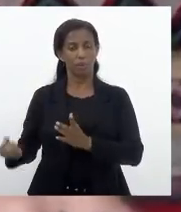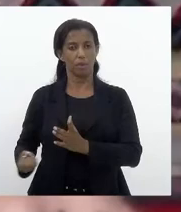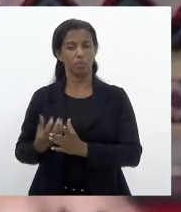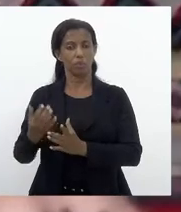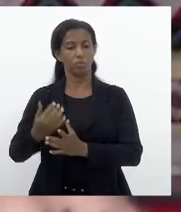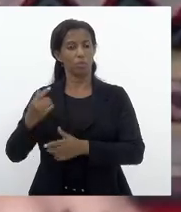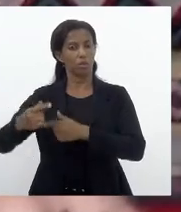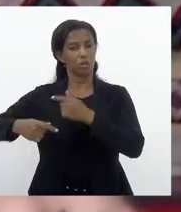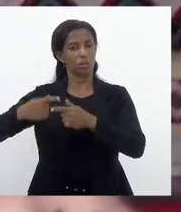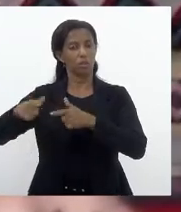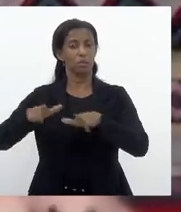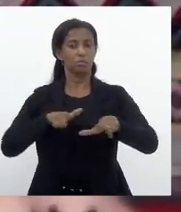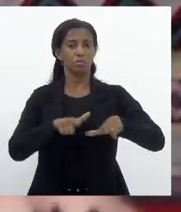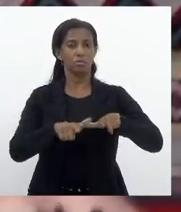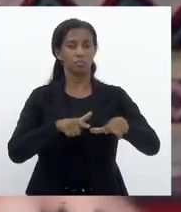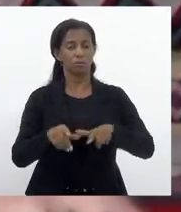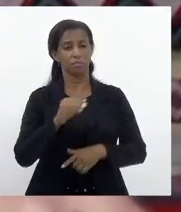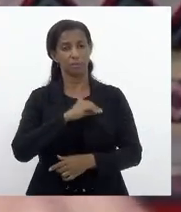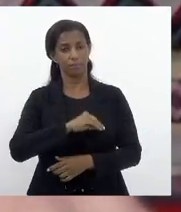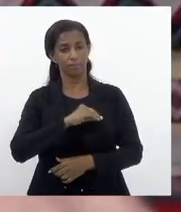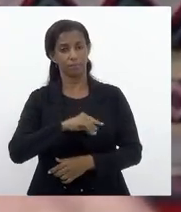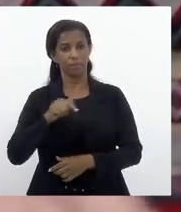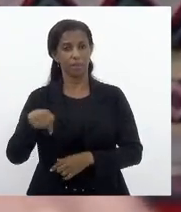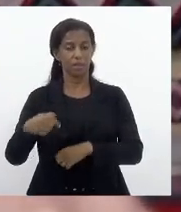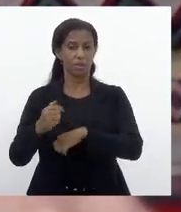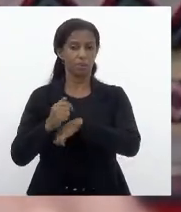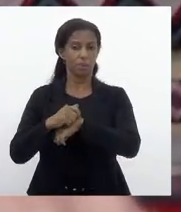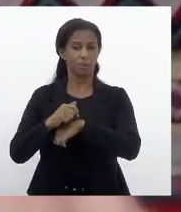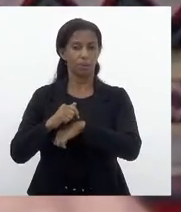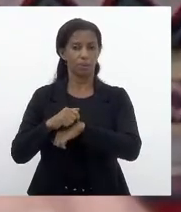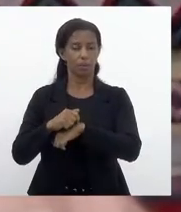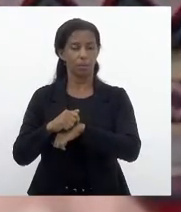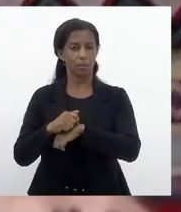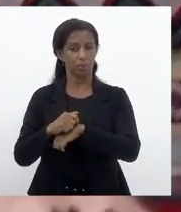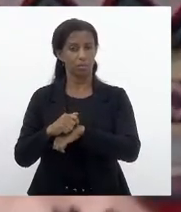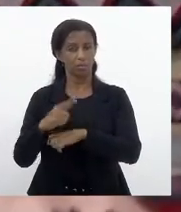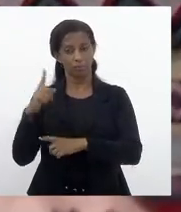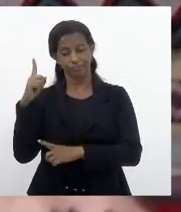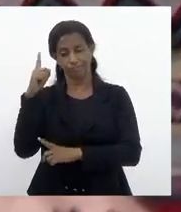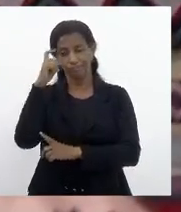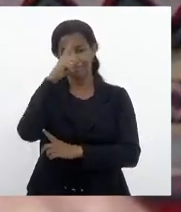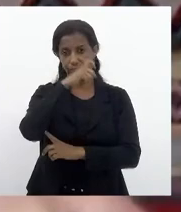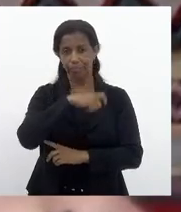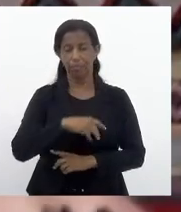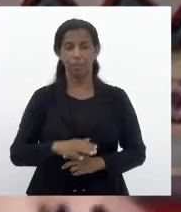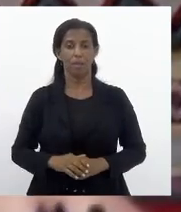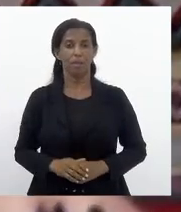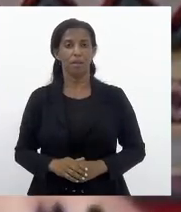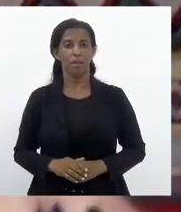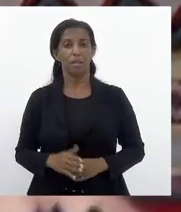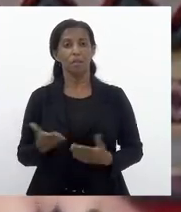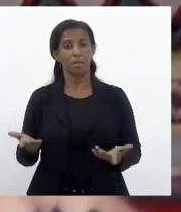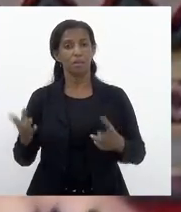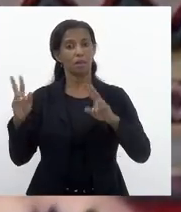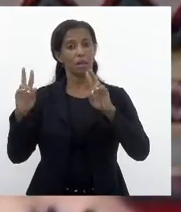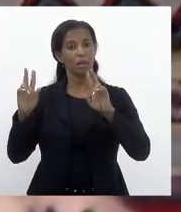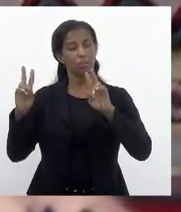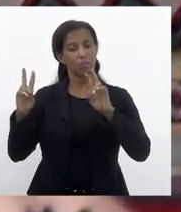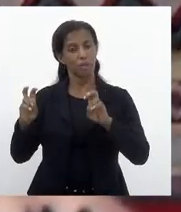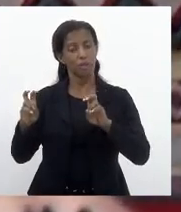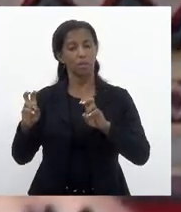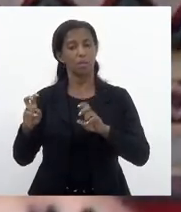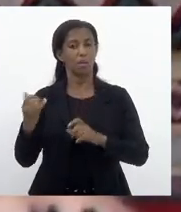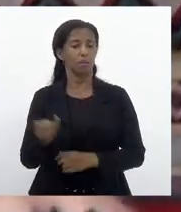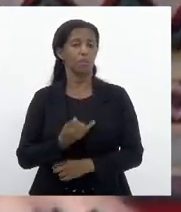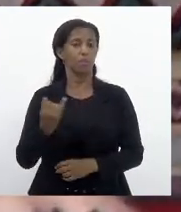geração de trabalho e renda, sobretudo nesse momento extremamente delicado. Sem dúvida, trata-se de um projeto extremamente